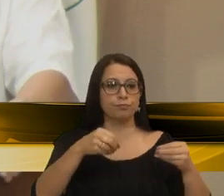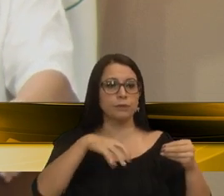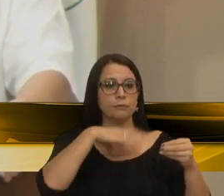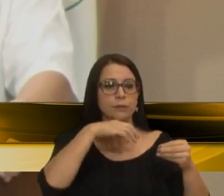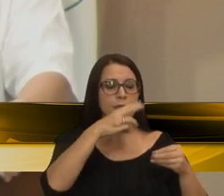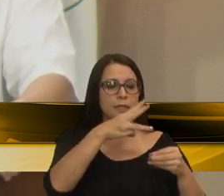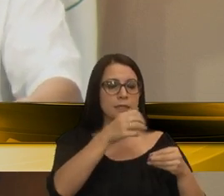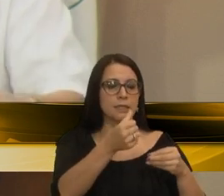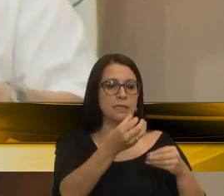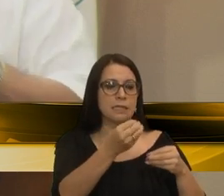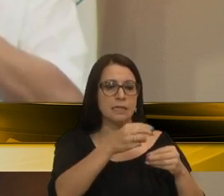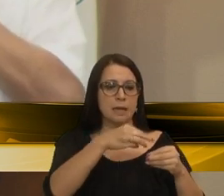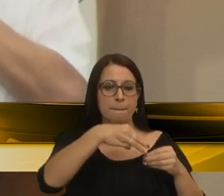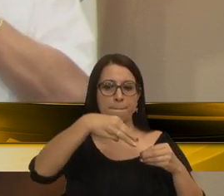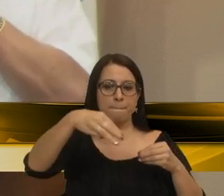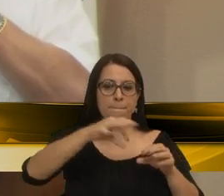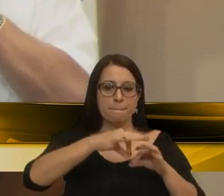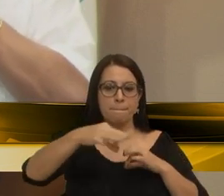360 metros,